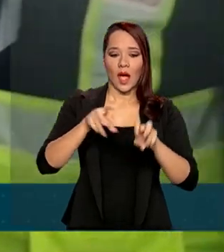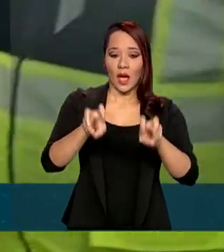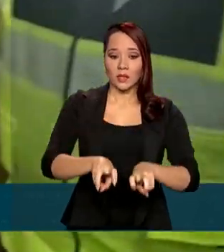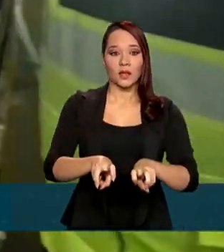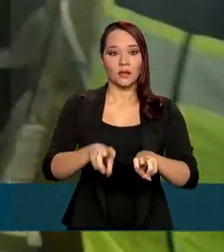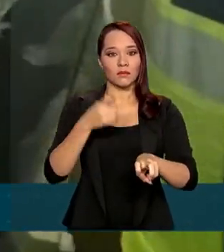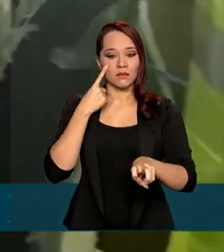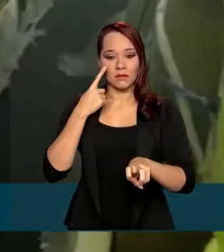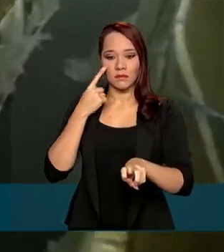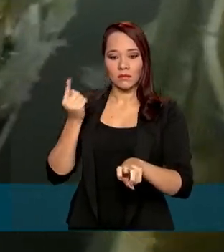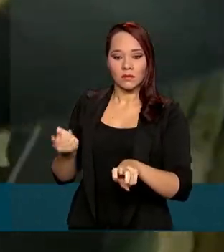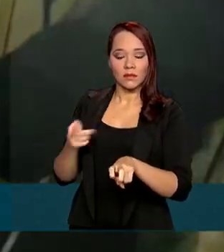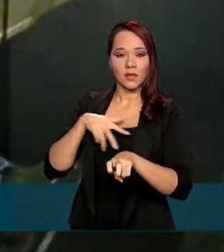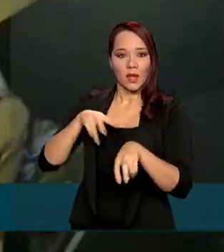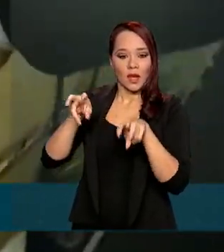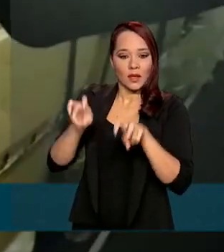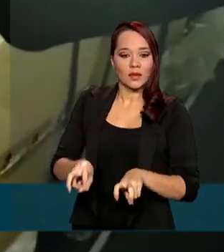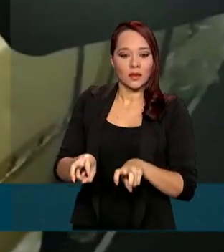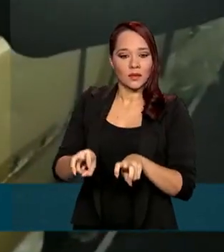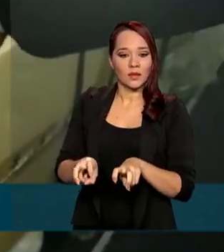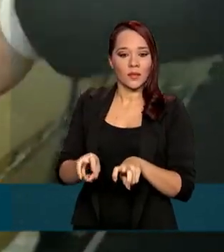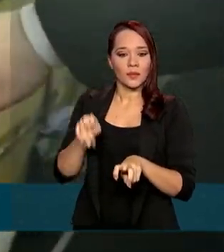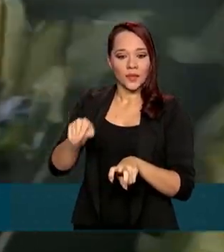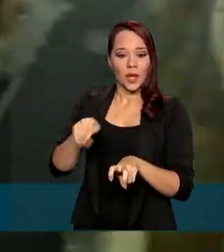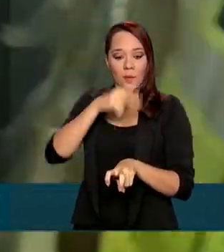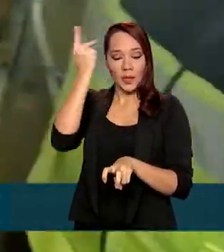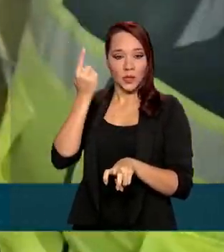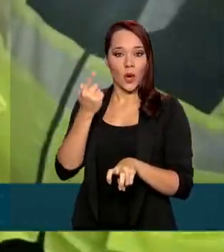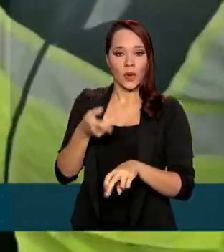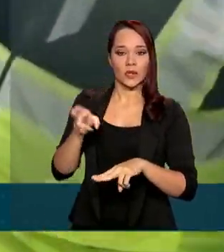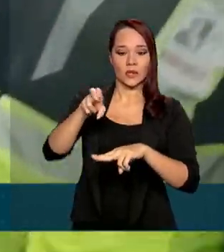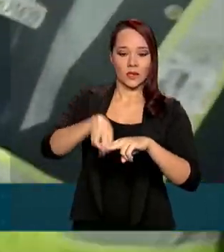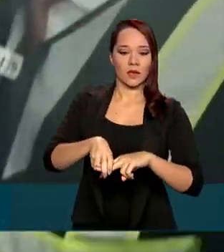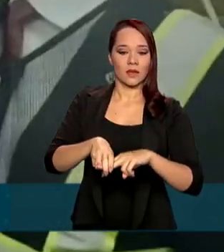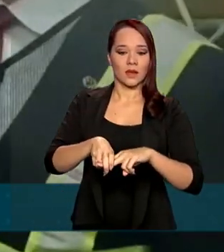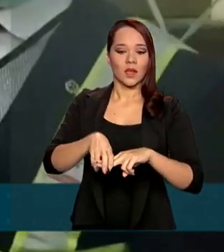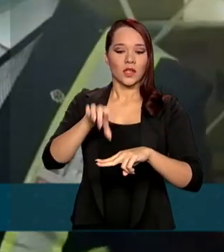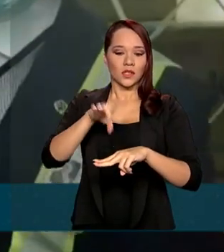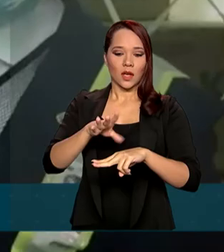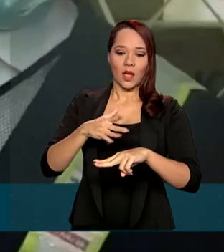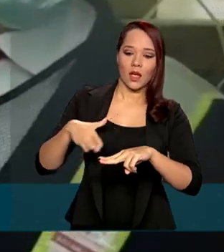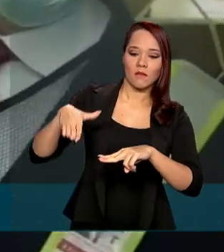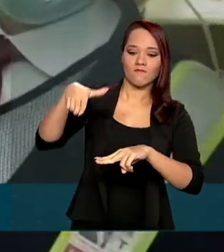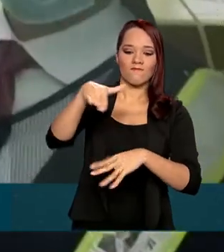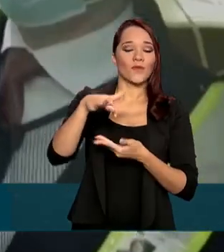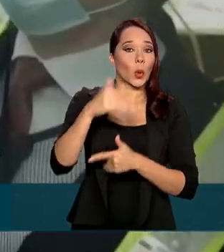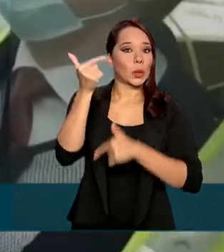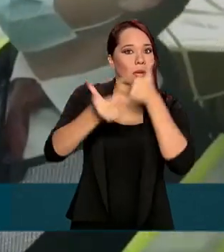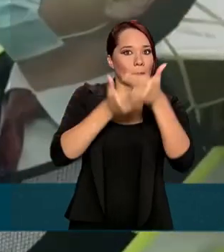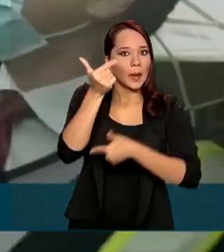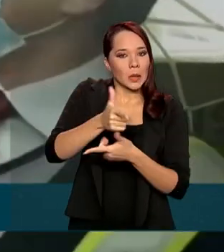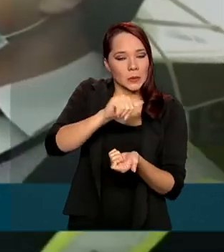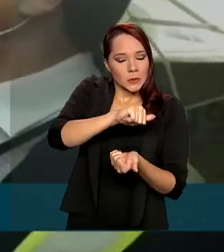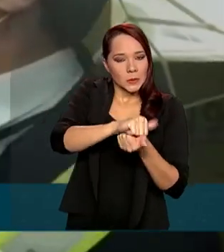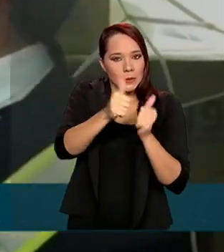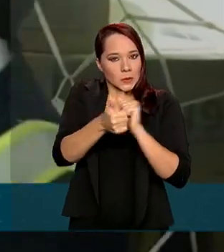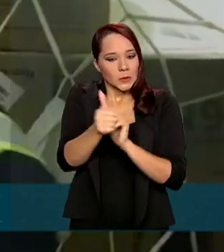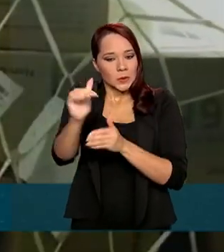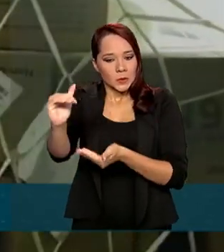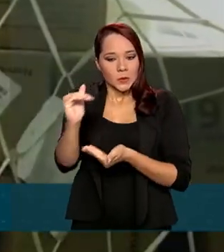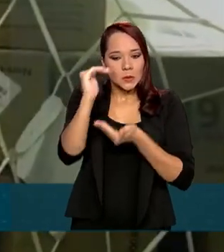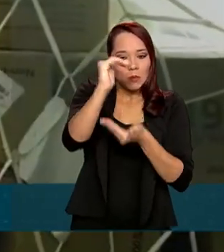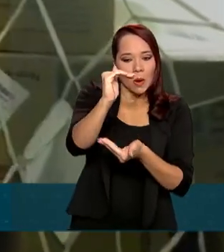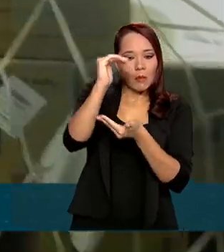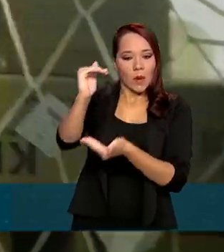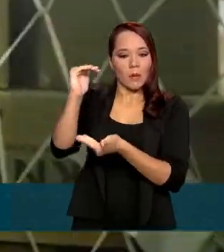os assentos dos passageiros. E a gente vê o trabalho que dá. Todo